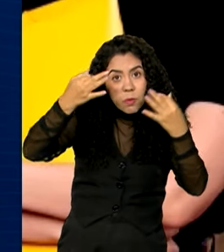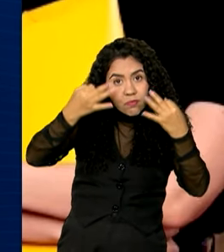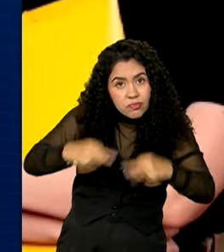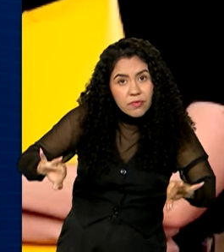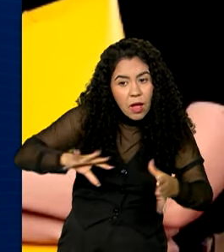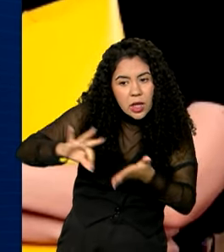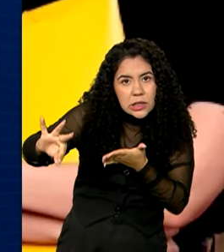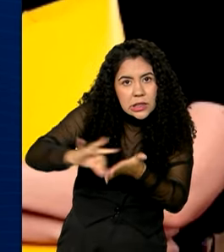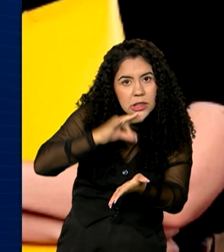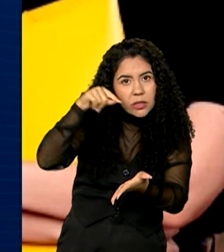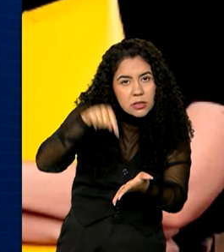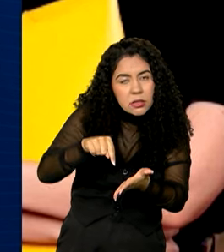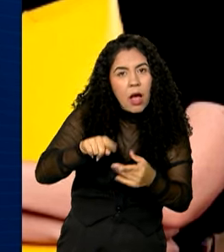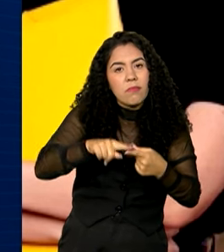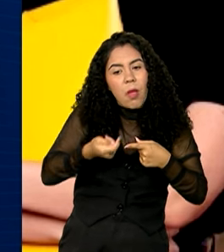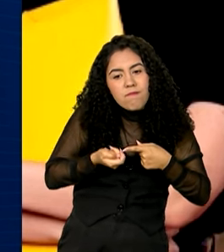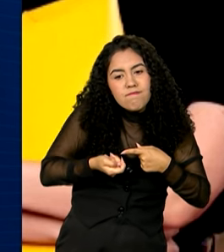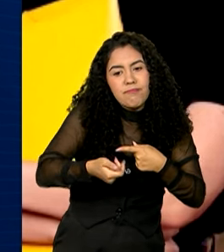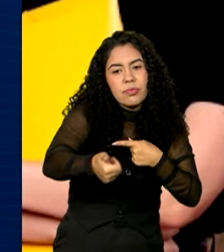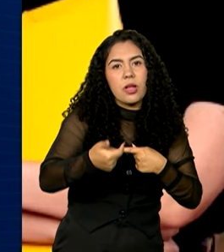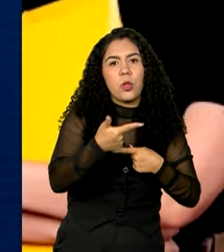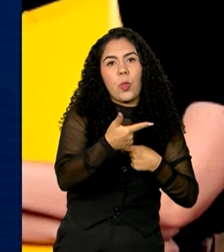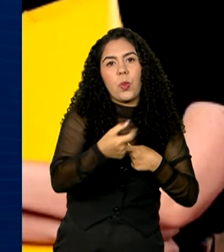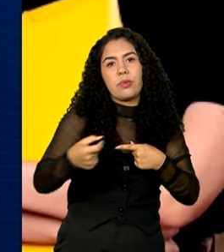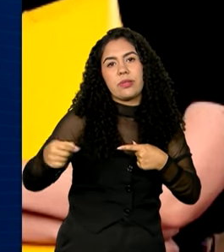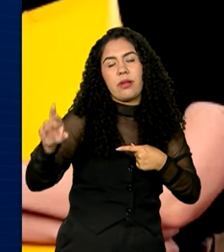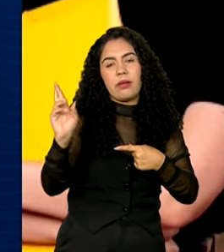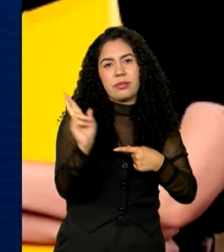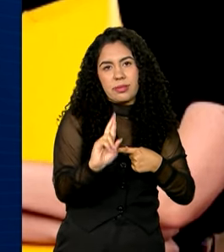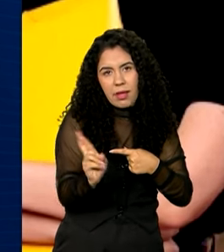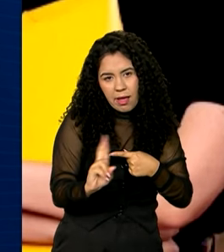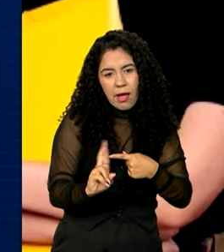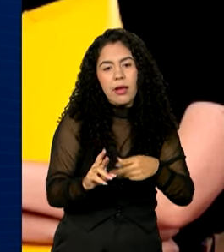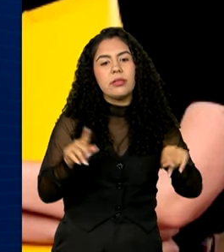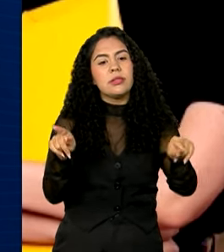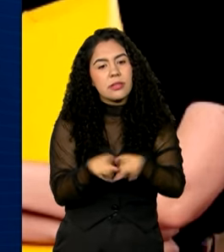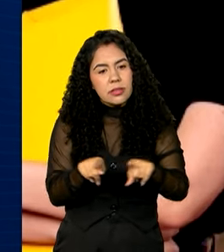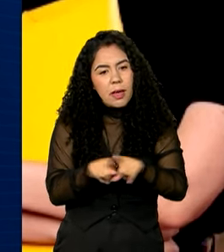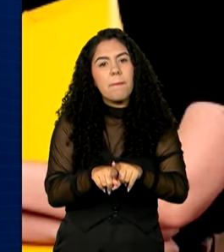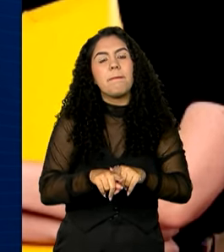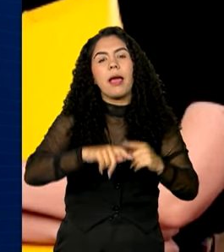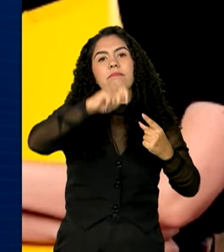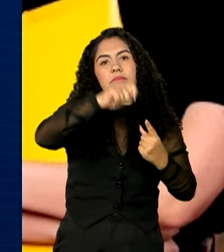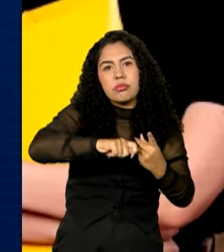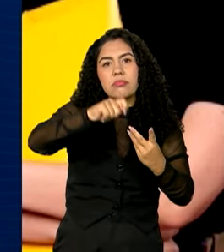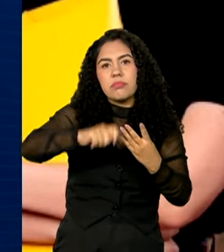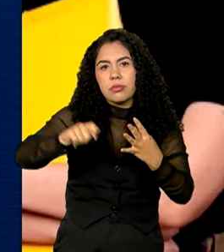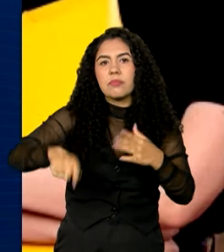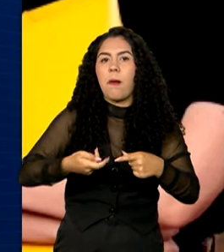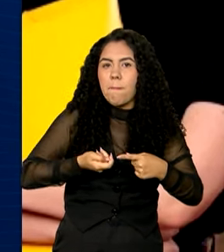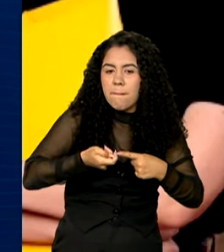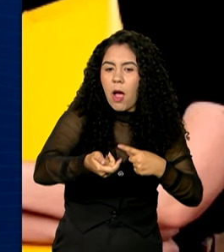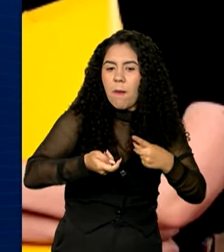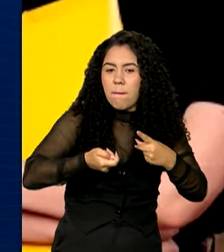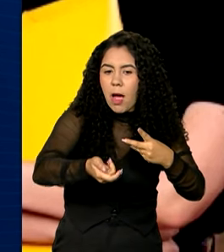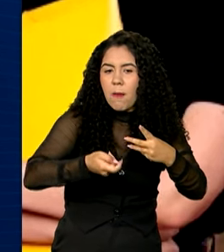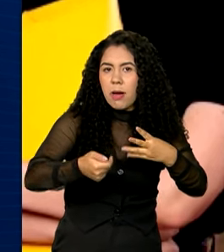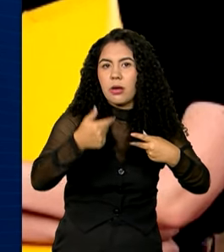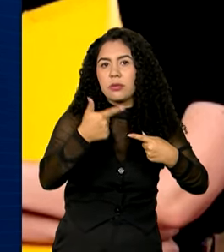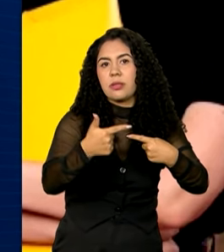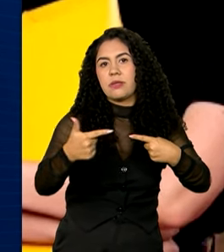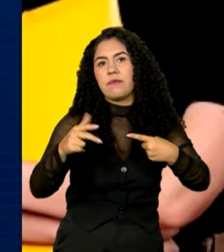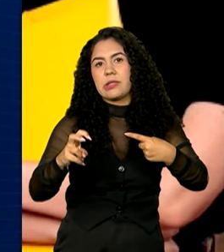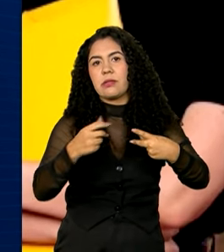o estudante recebe o incentivo de 200 reais e incentivo mensal de 225